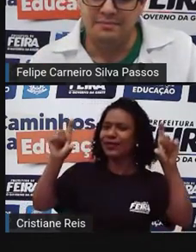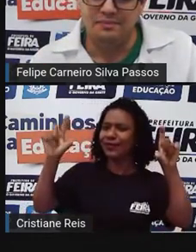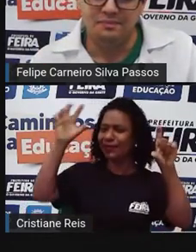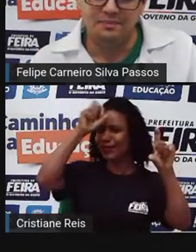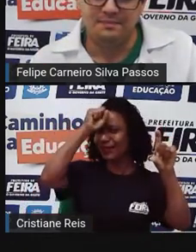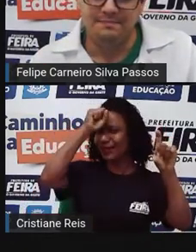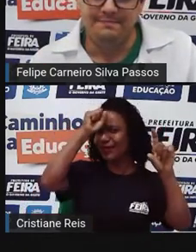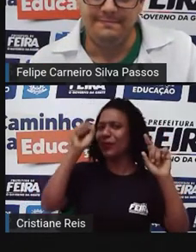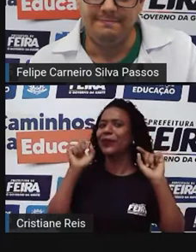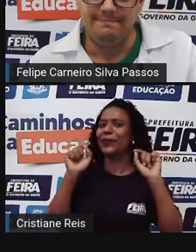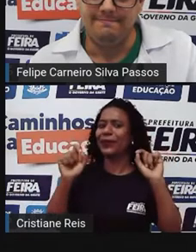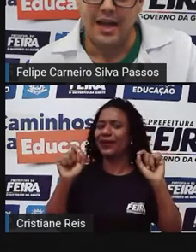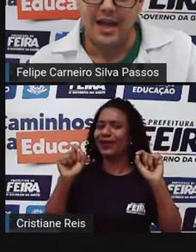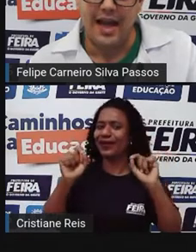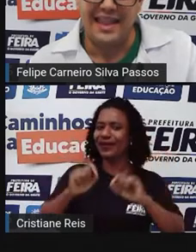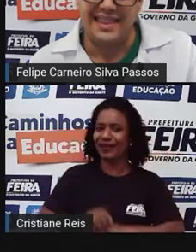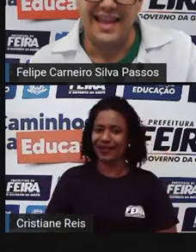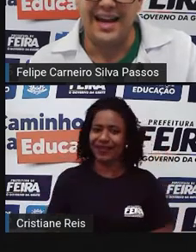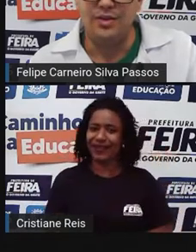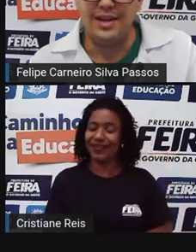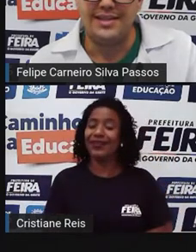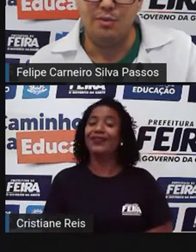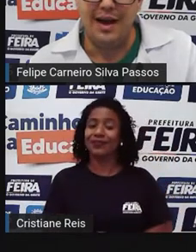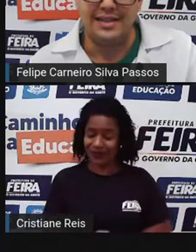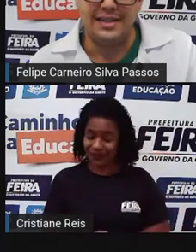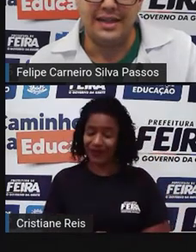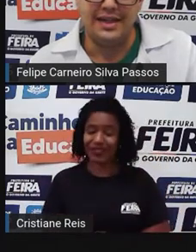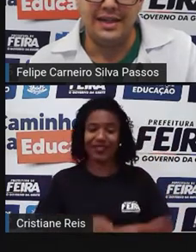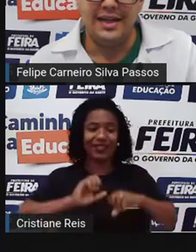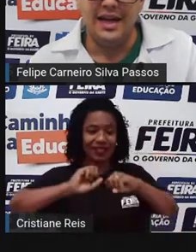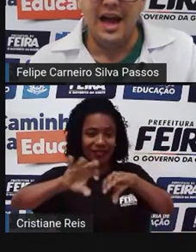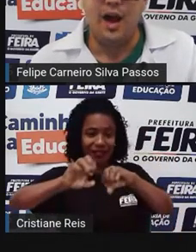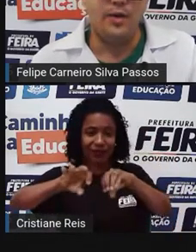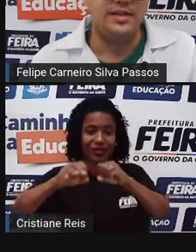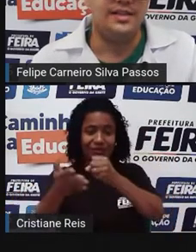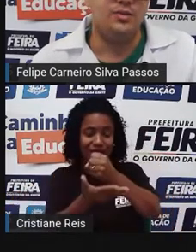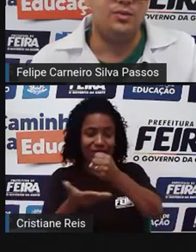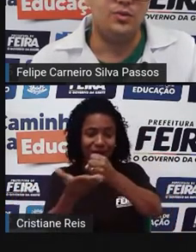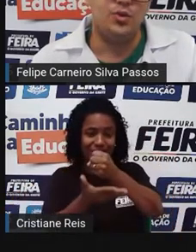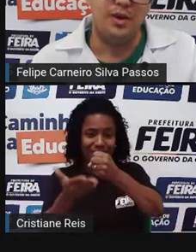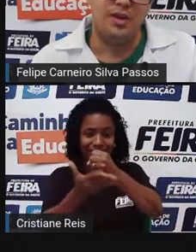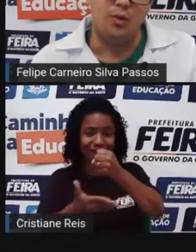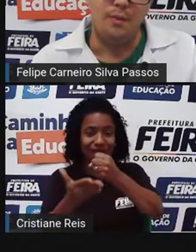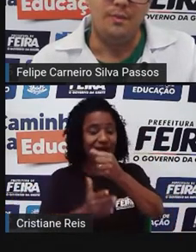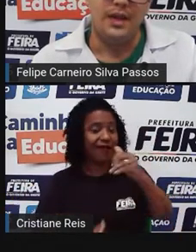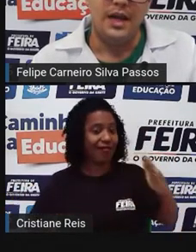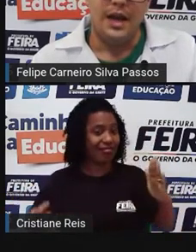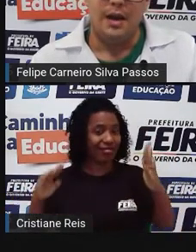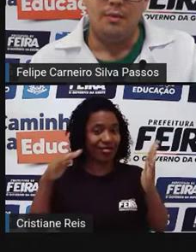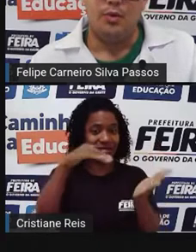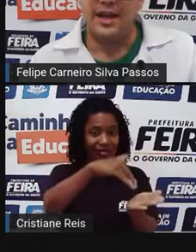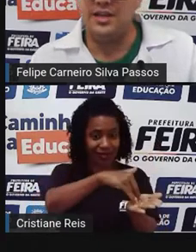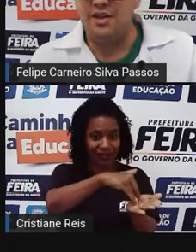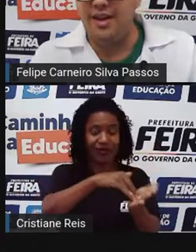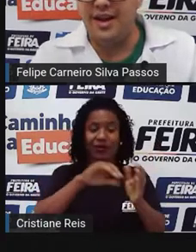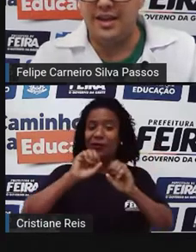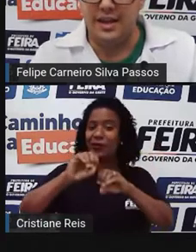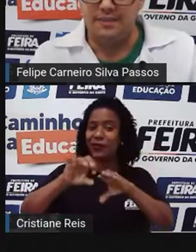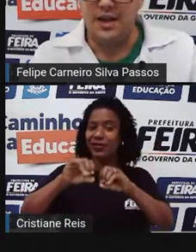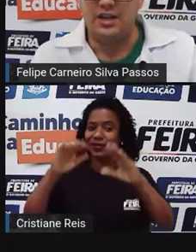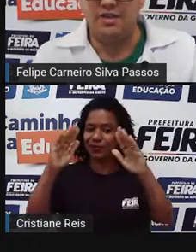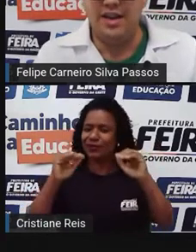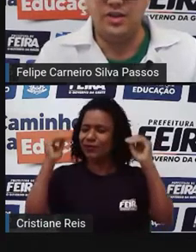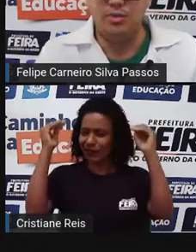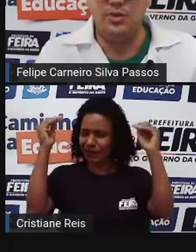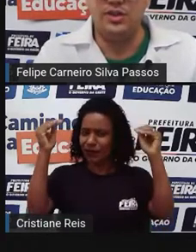da educação básica ao ensino superior. O que a gente vai falar aqui?